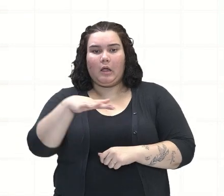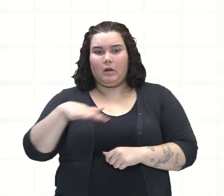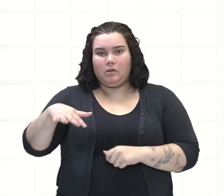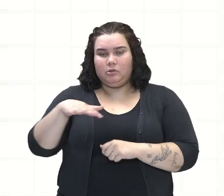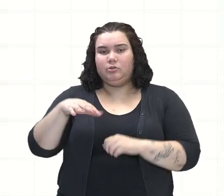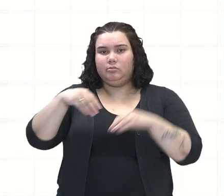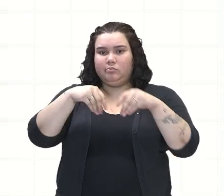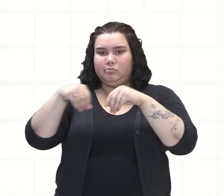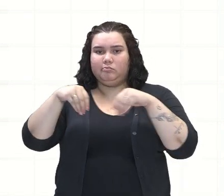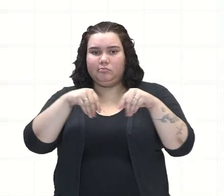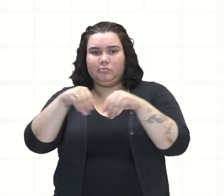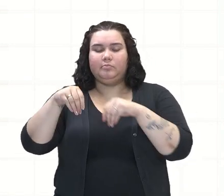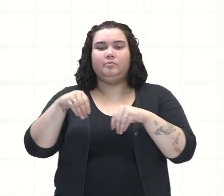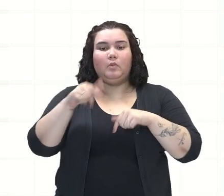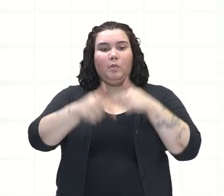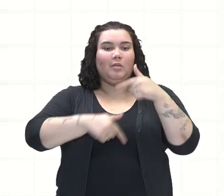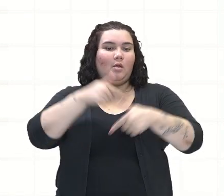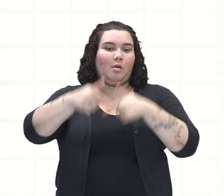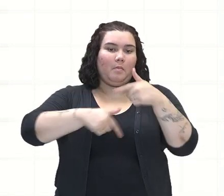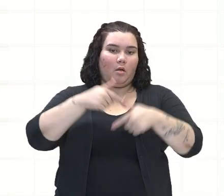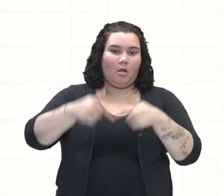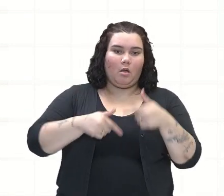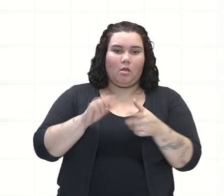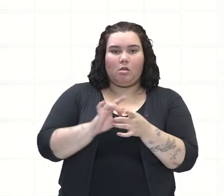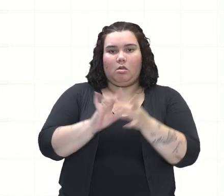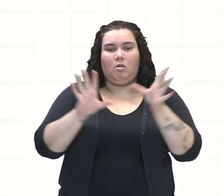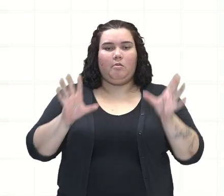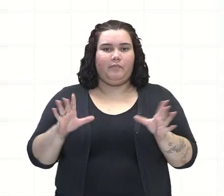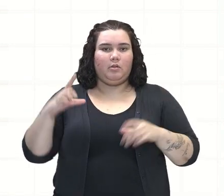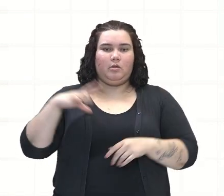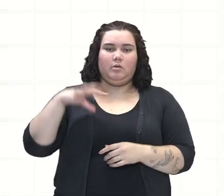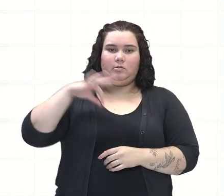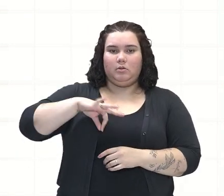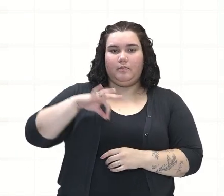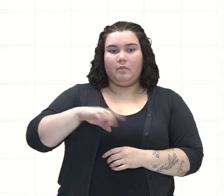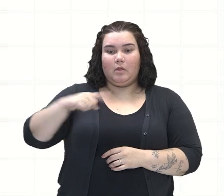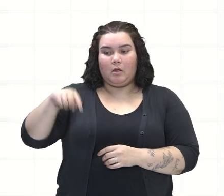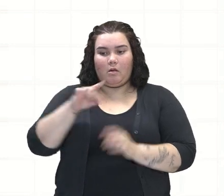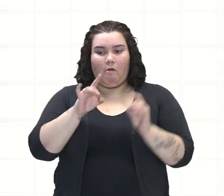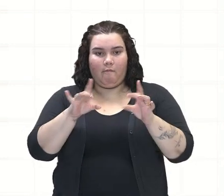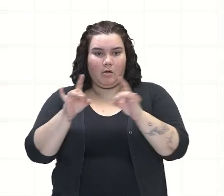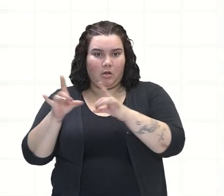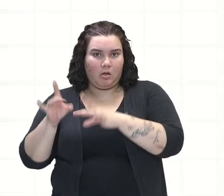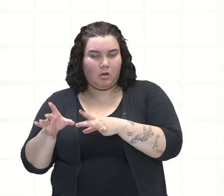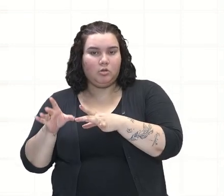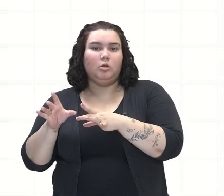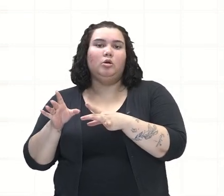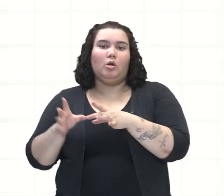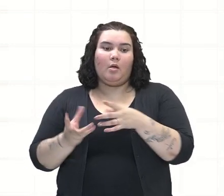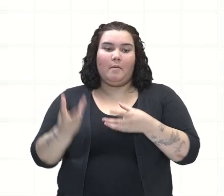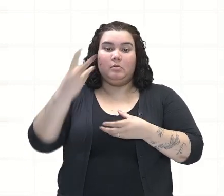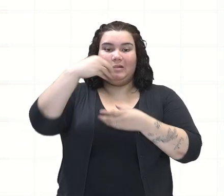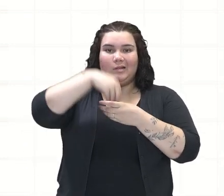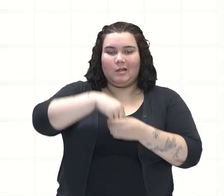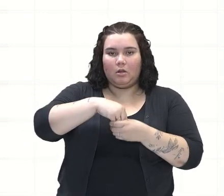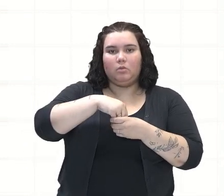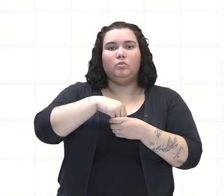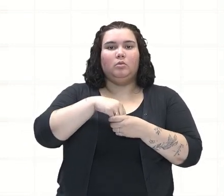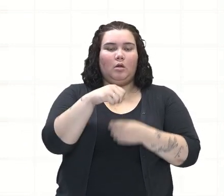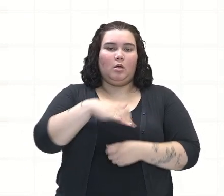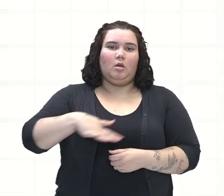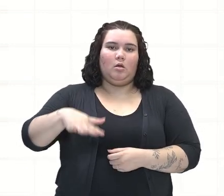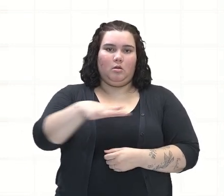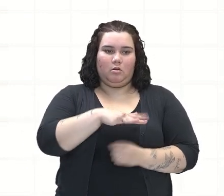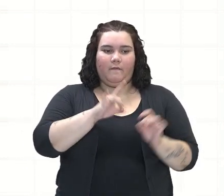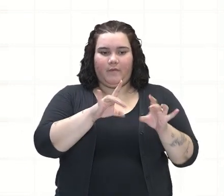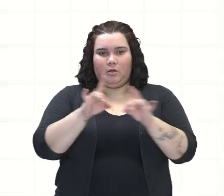trabalho era de trabalhadores livres e assalariados. O que eles produziam ali era destinado ao mercado interno,